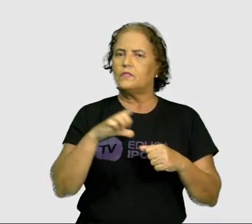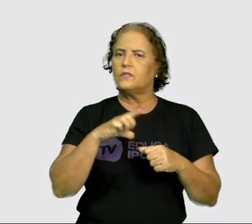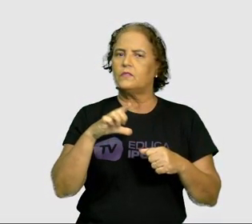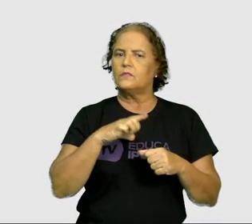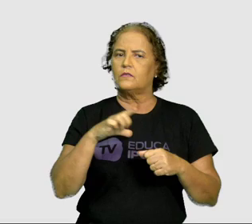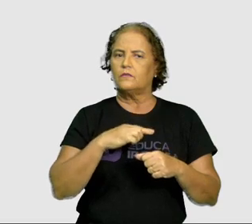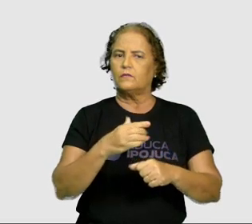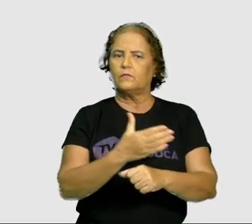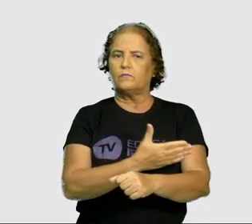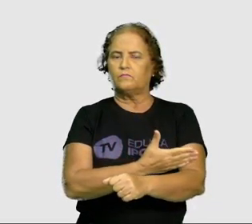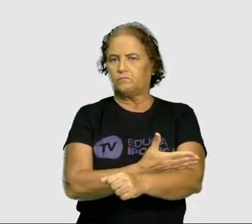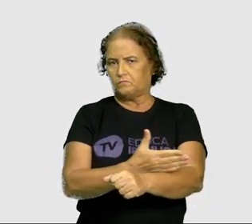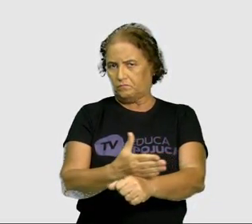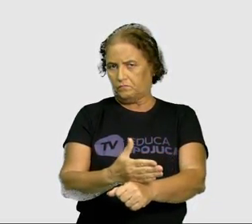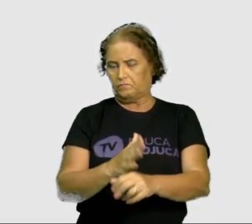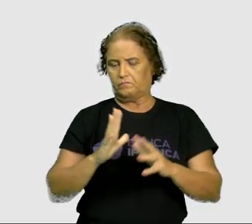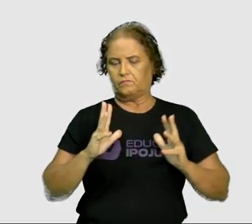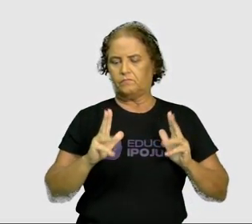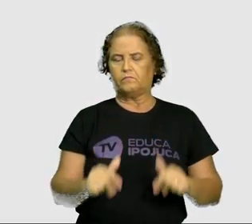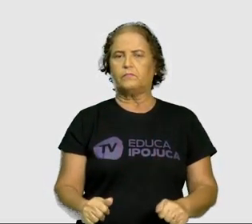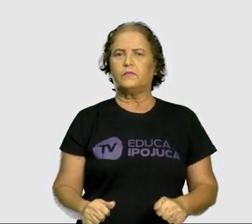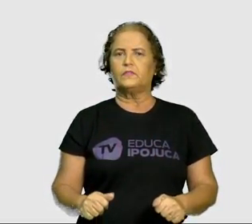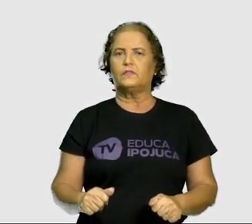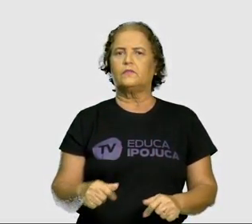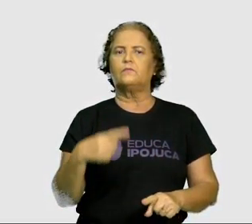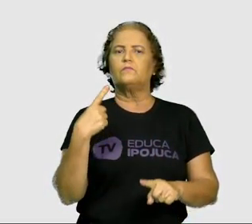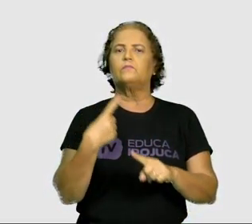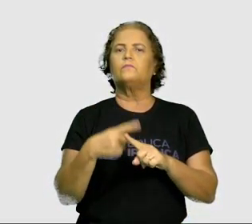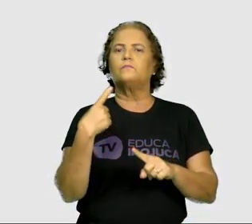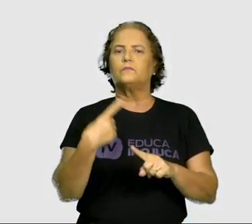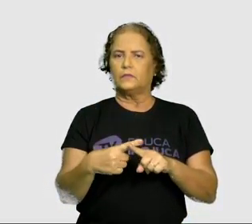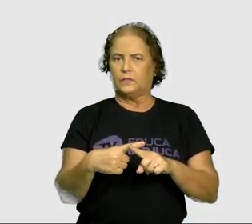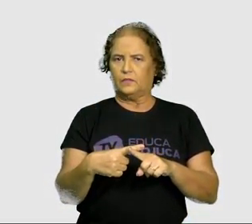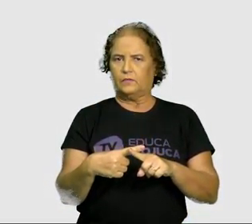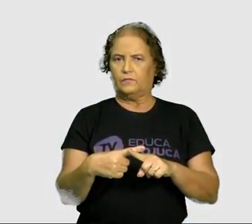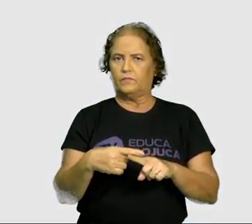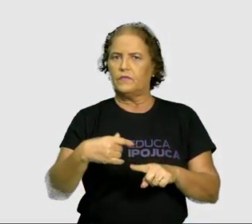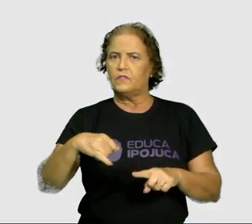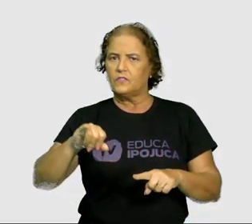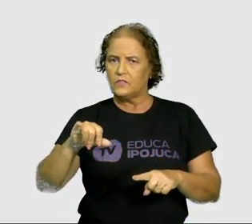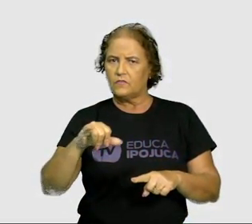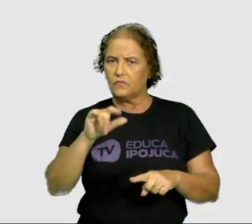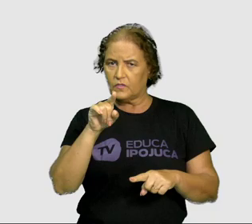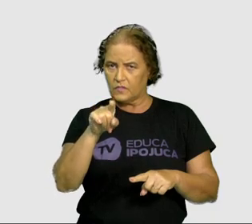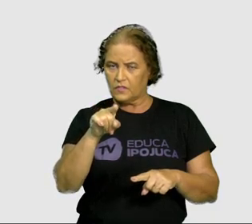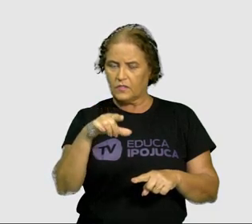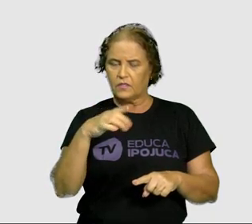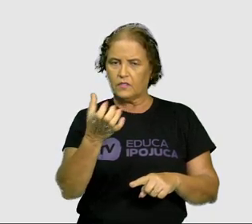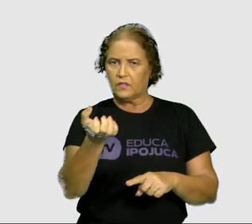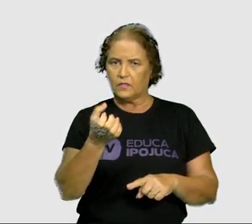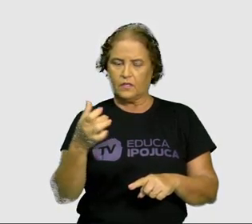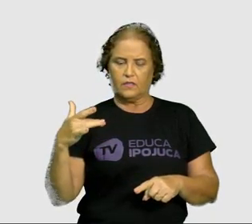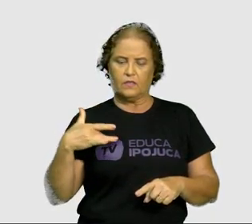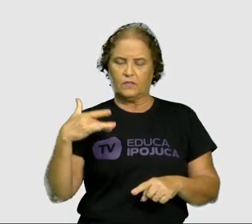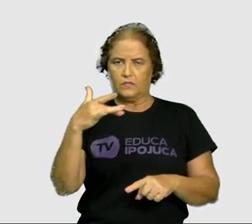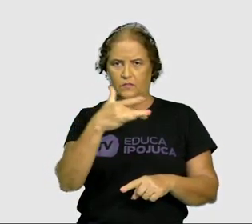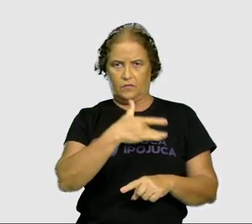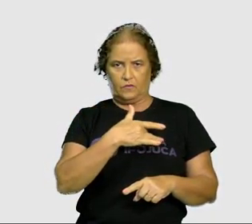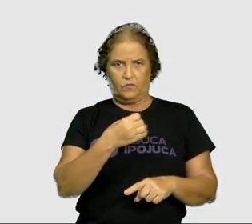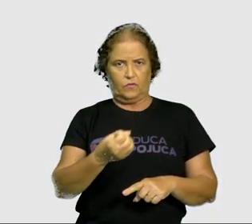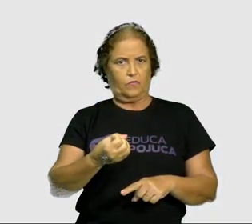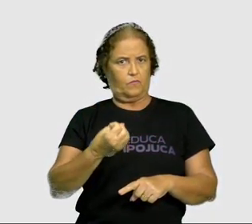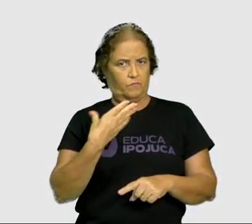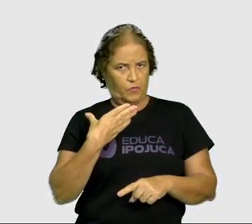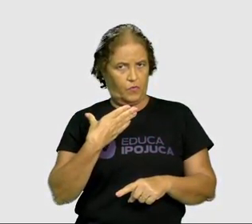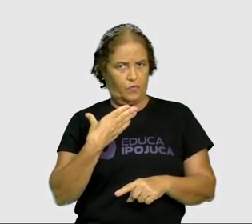será? Se você quer manter a saúde em dia e evitar o surgimento de doenças,